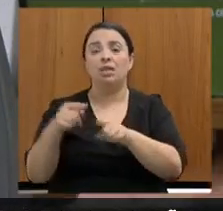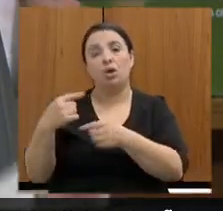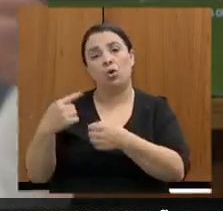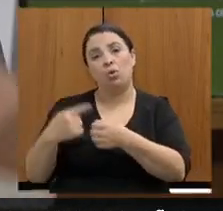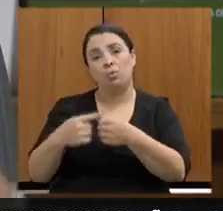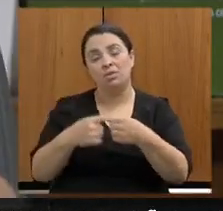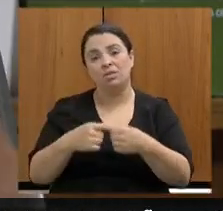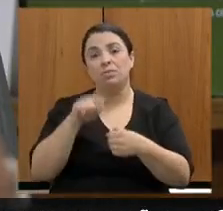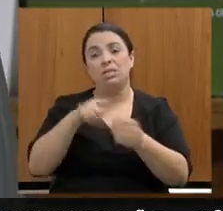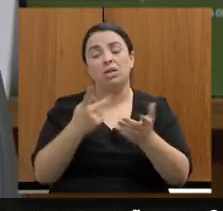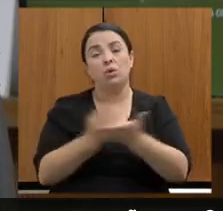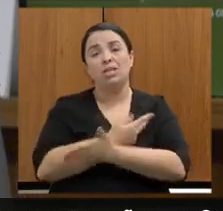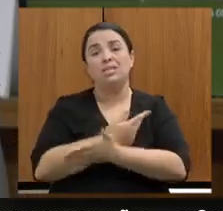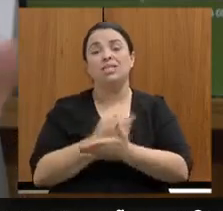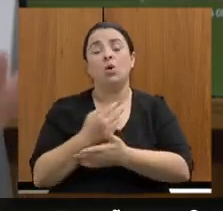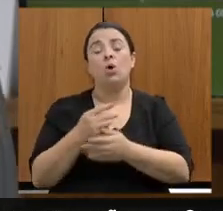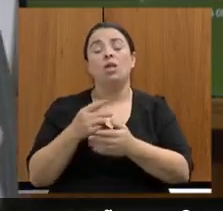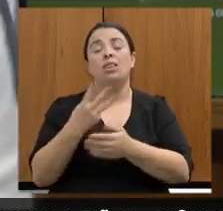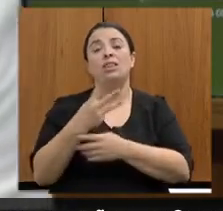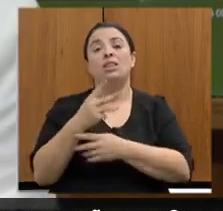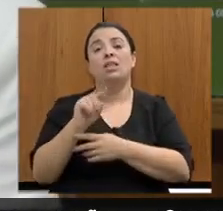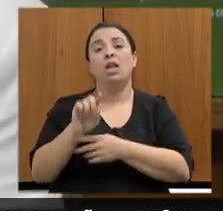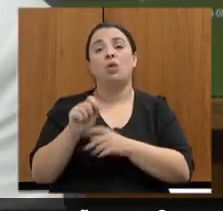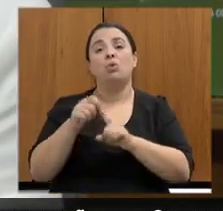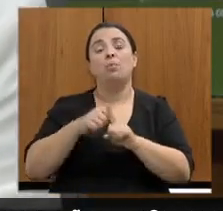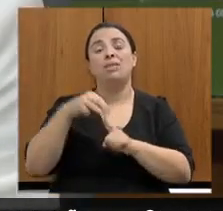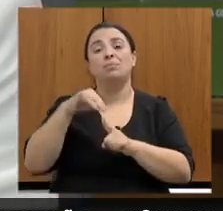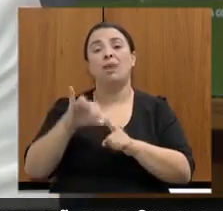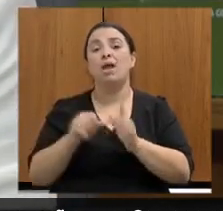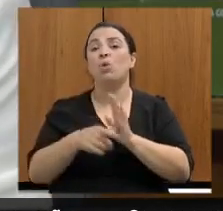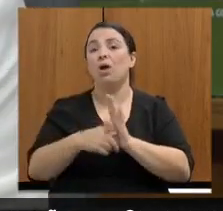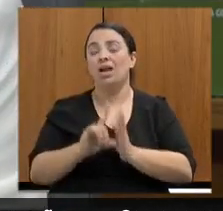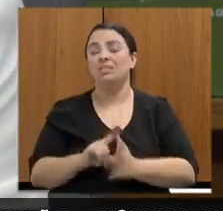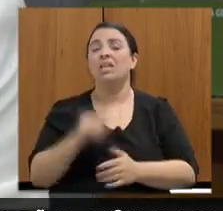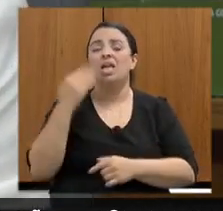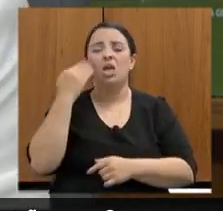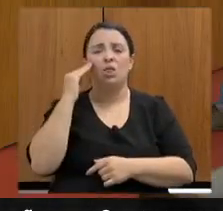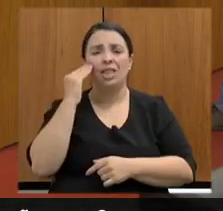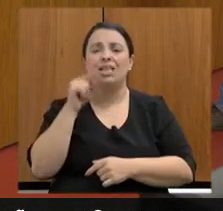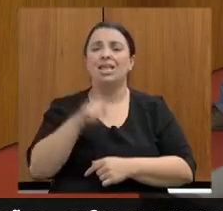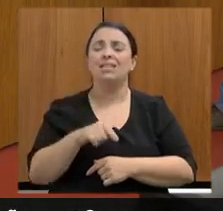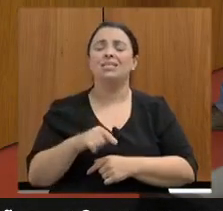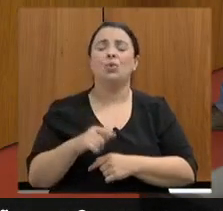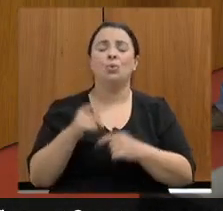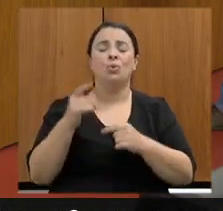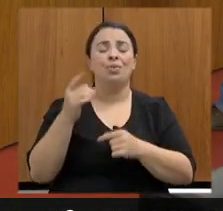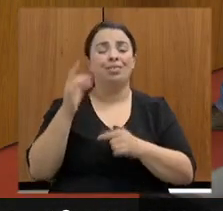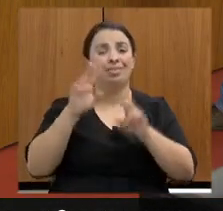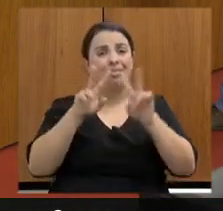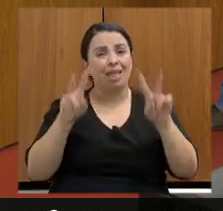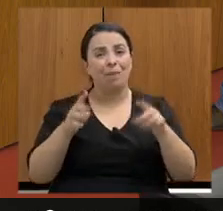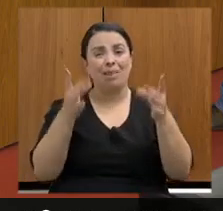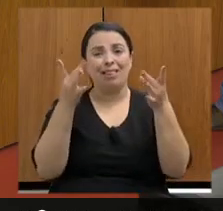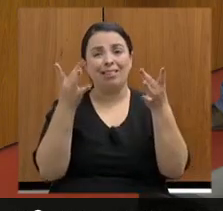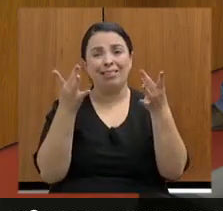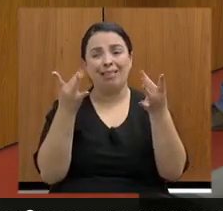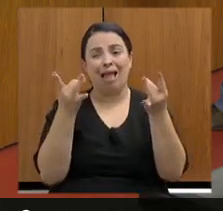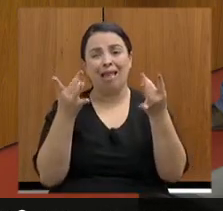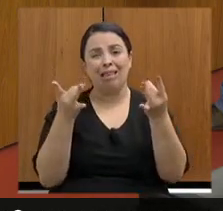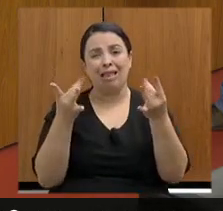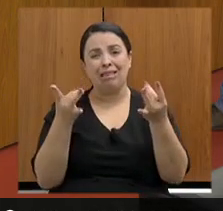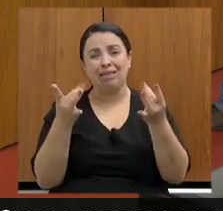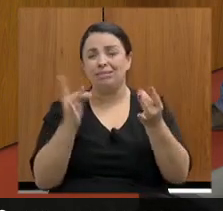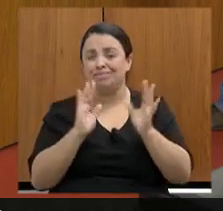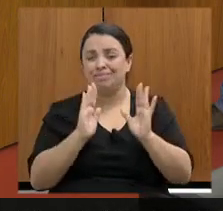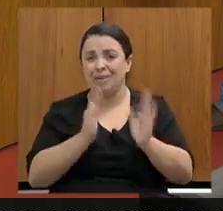mas a gente vai averiguar e entrar no detalhe. Eu entendo que isso é um tema extremamente específico, muito detalhado para eu